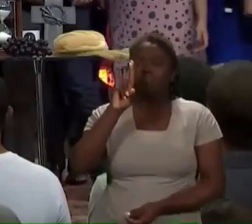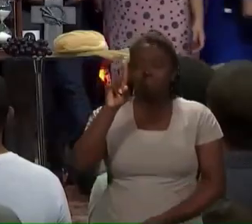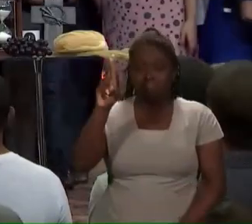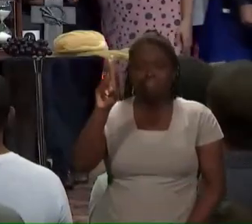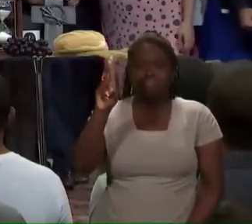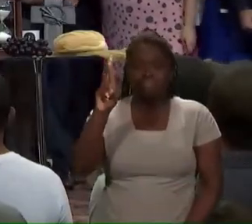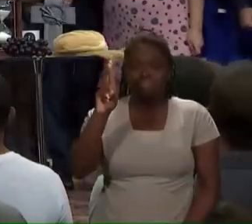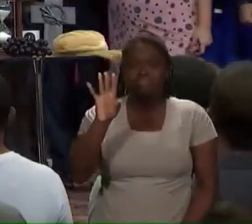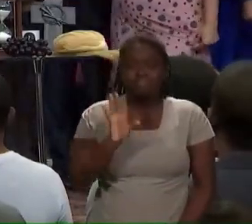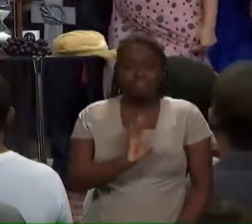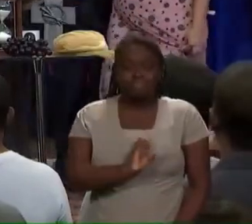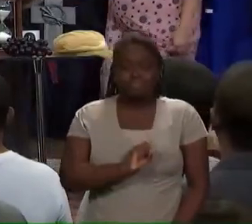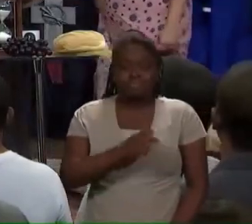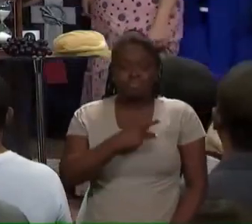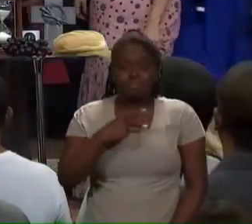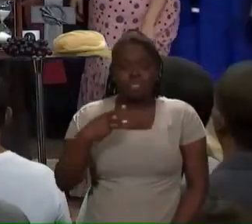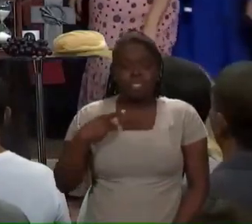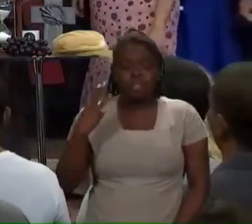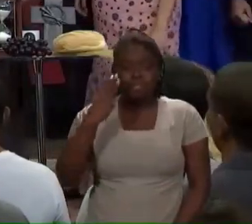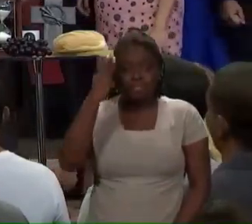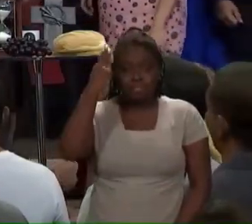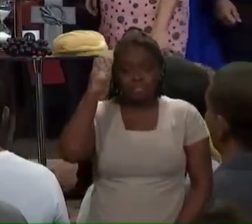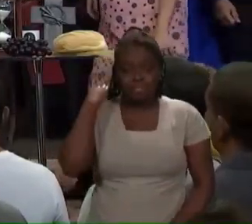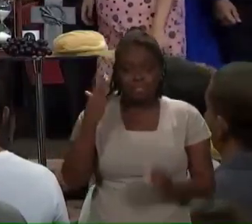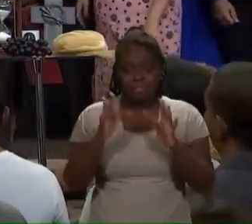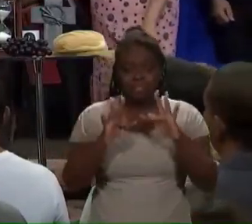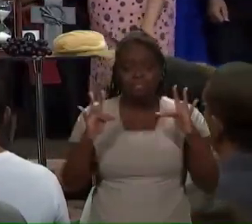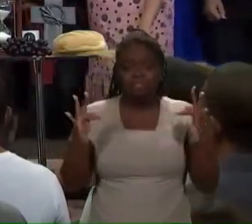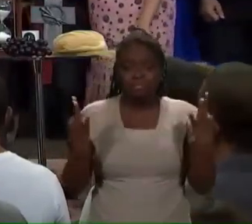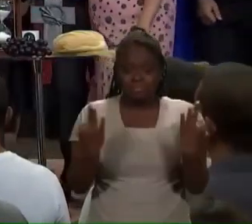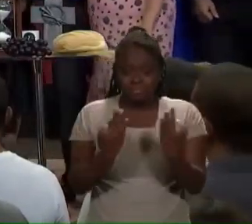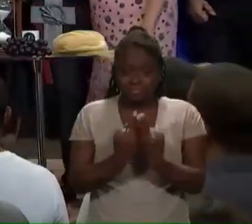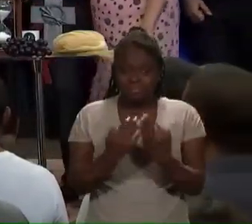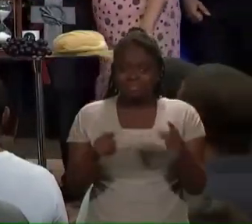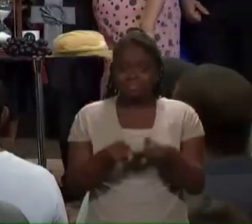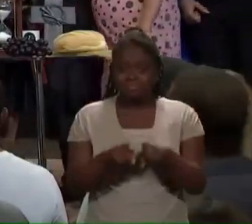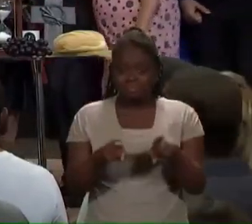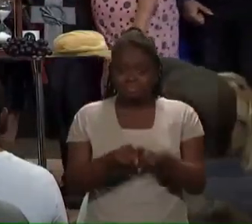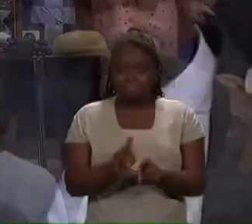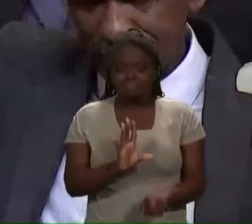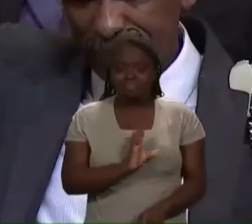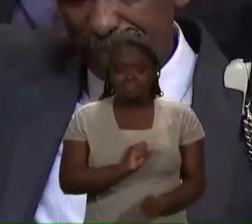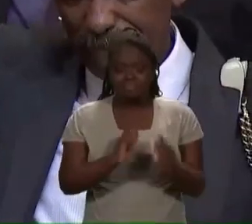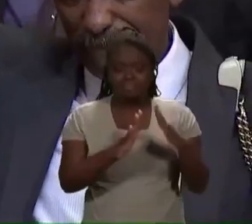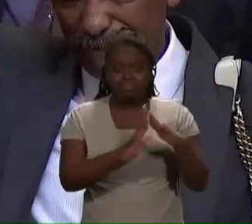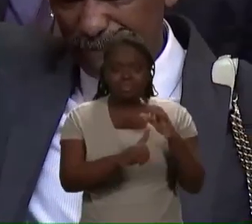Nós amamos o pastor Márcia e sua família. E amamos a igreja da Lagoinha.